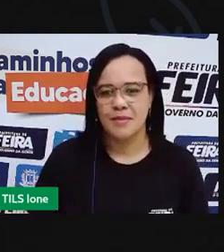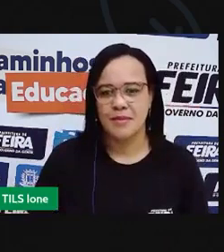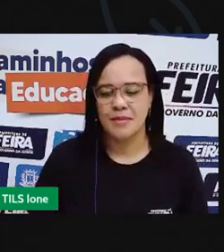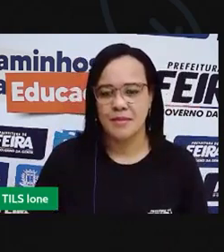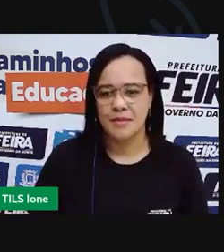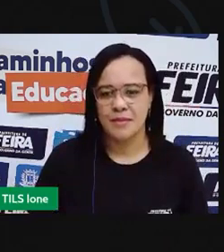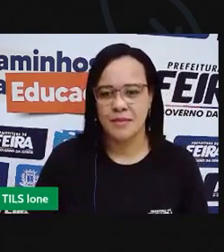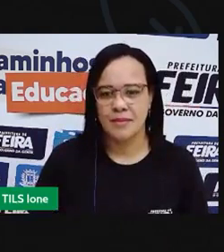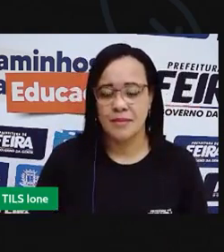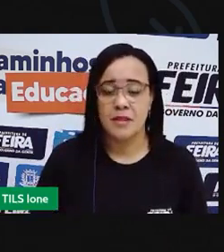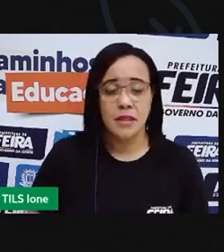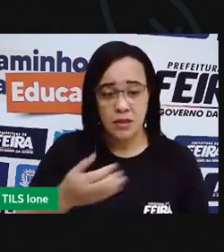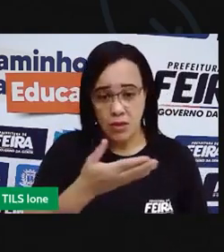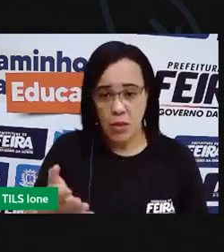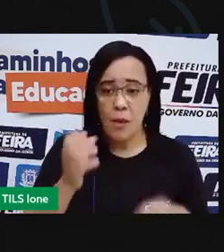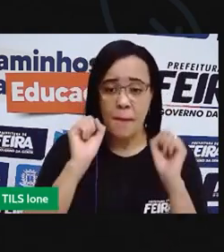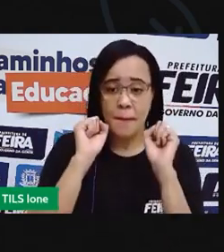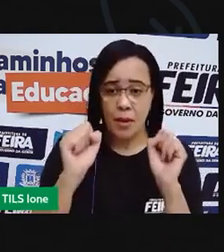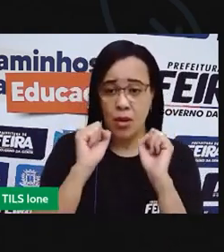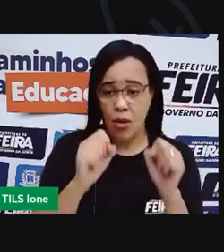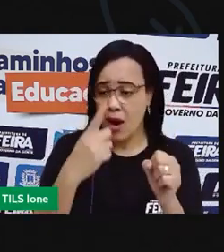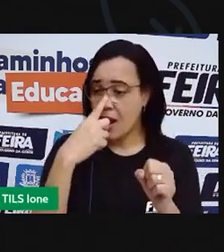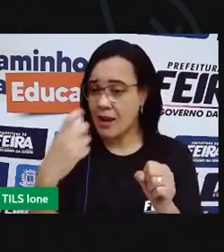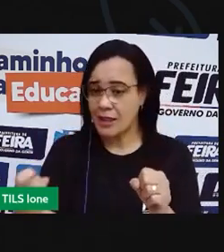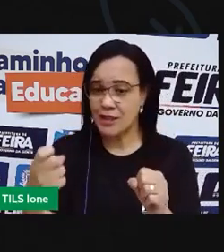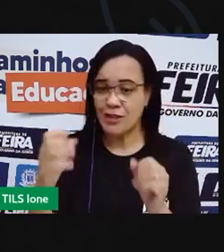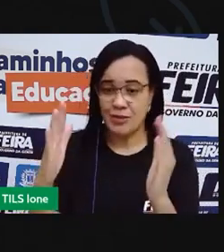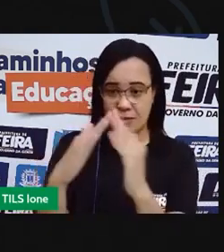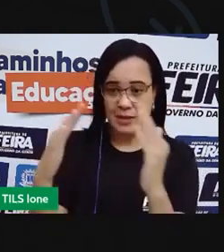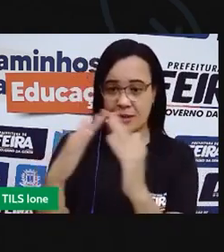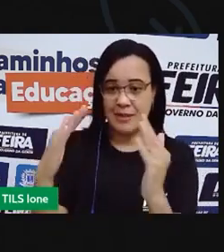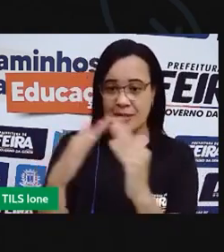como vocês podem fazer descartar agora